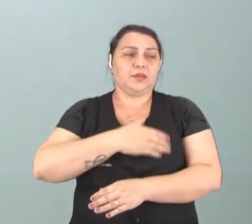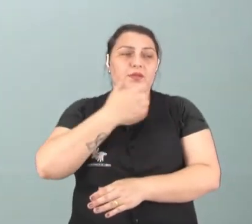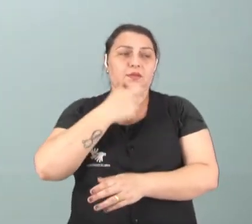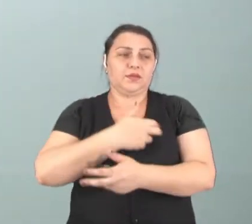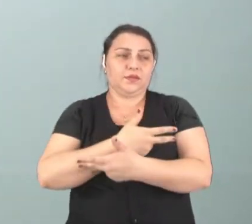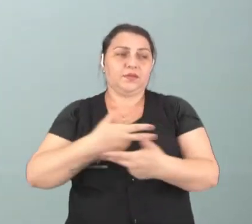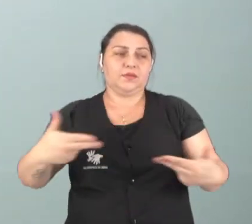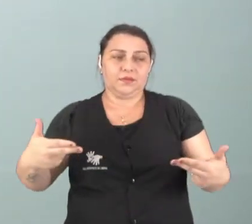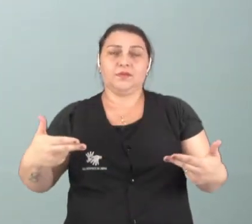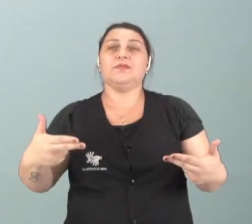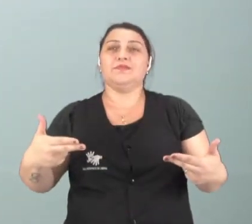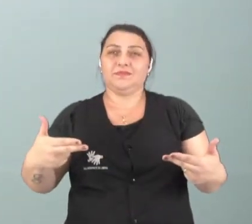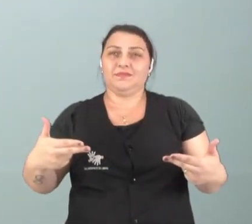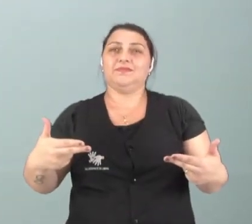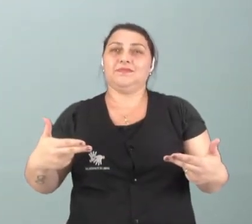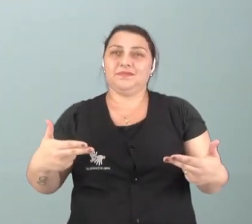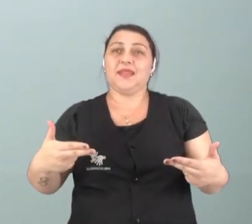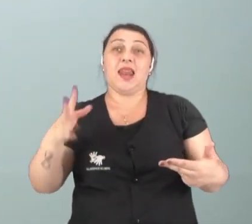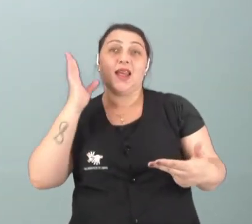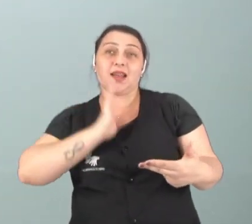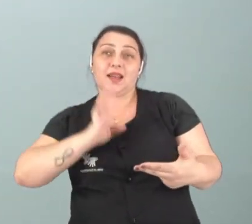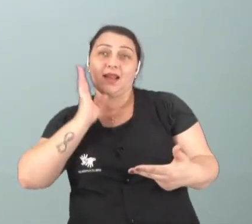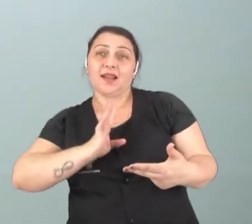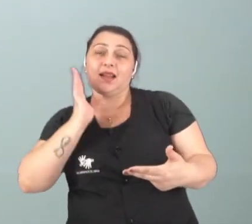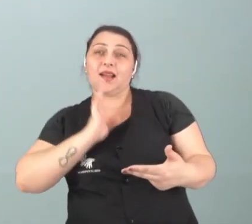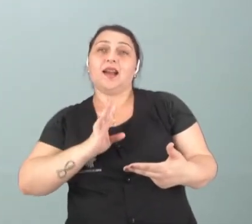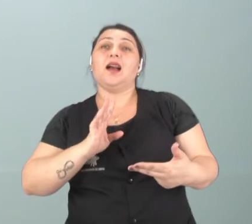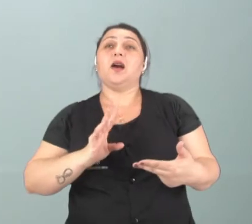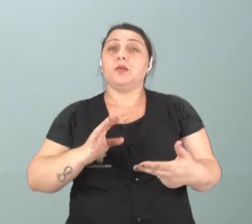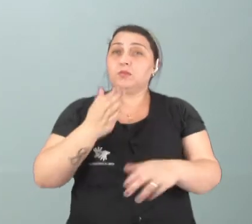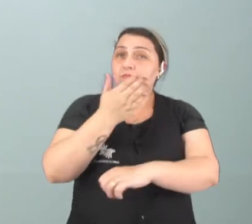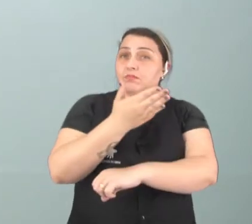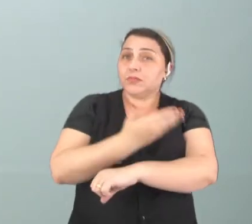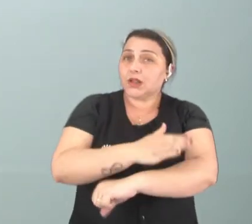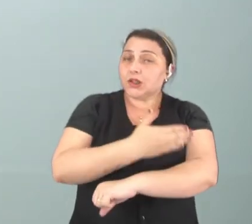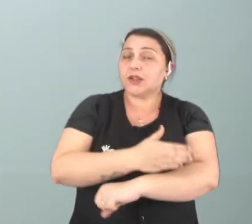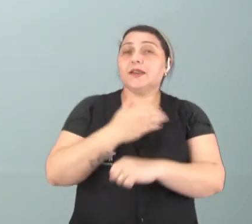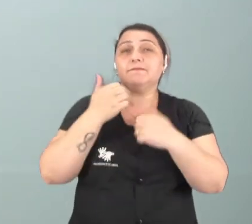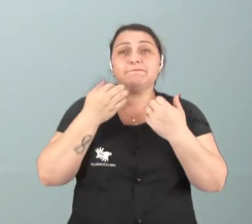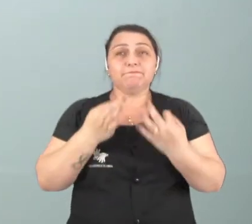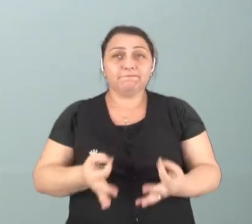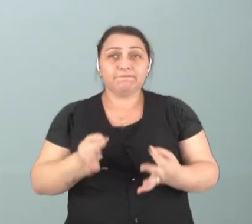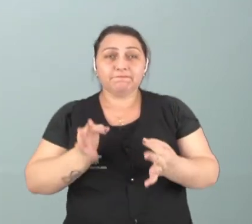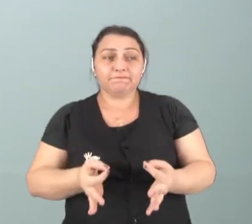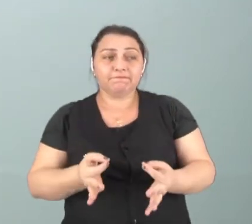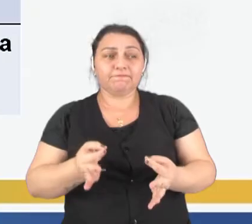é bom, é viável, é legal, né, então vamos praticar, certo?